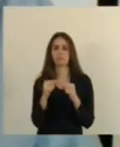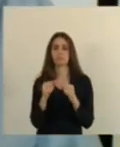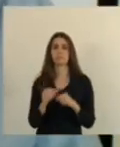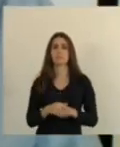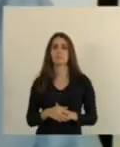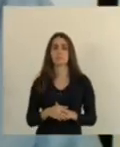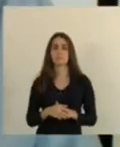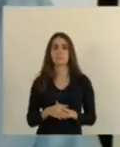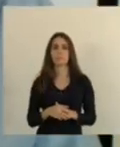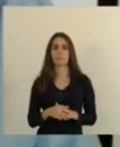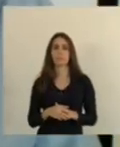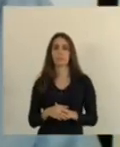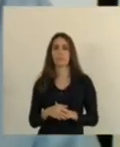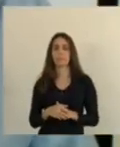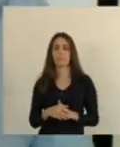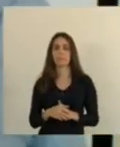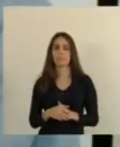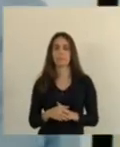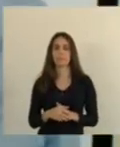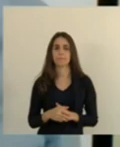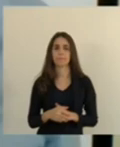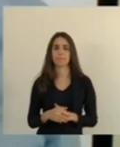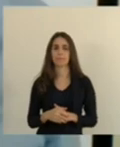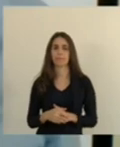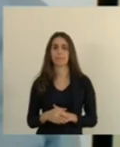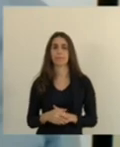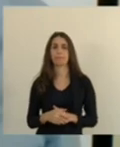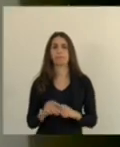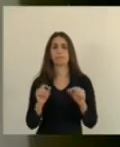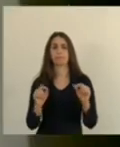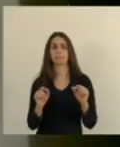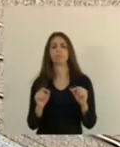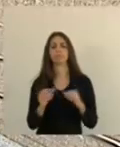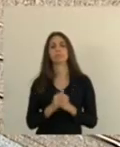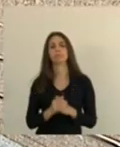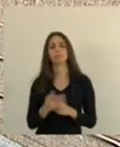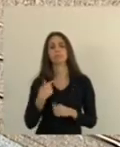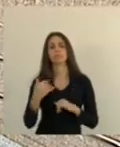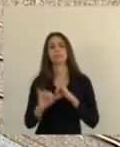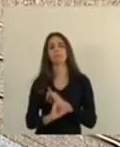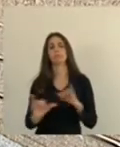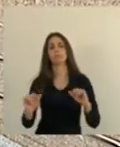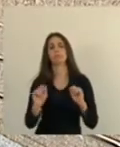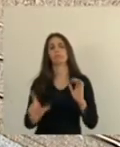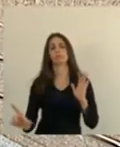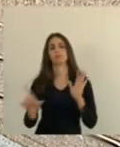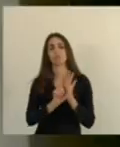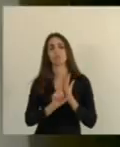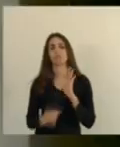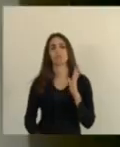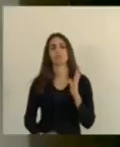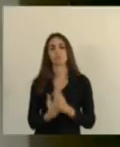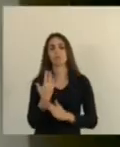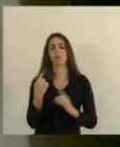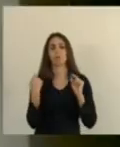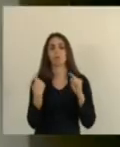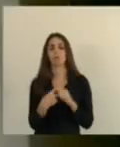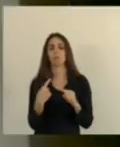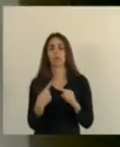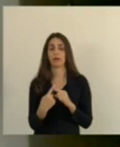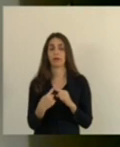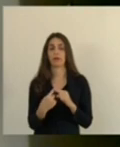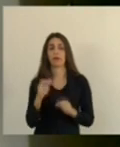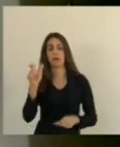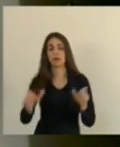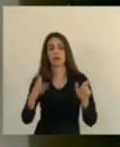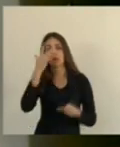eu fiz essa essa lei por que os pobres